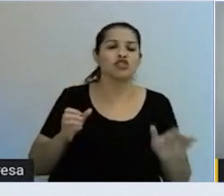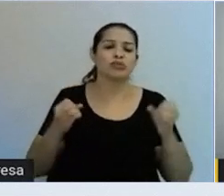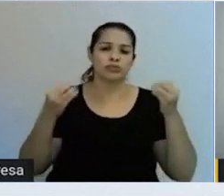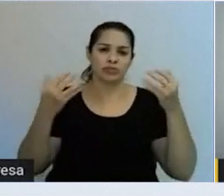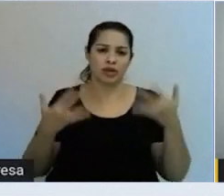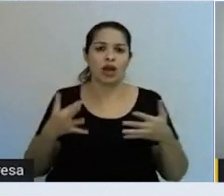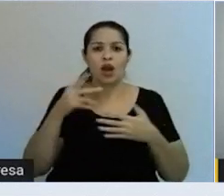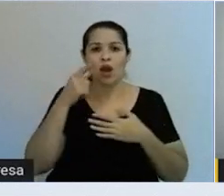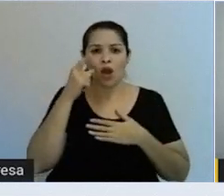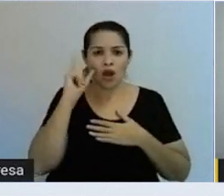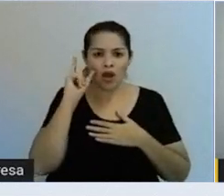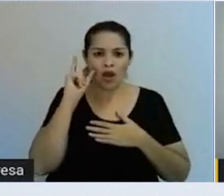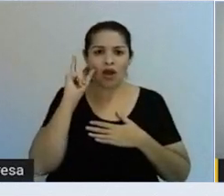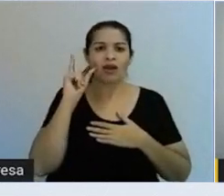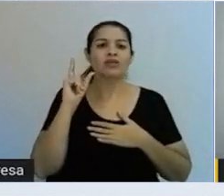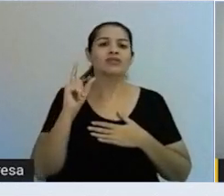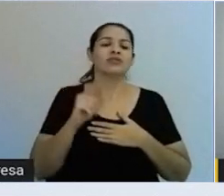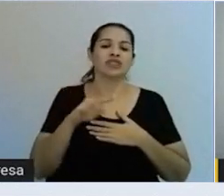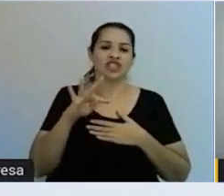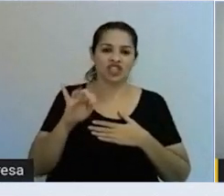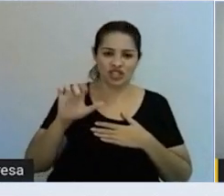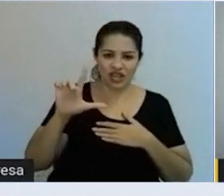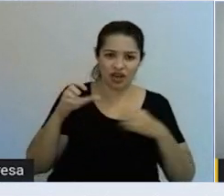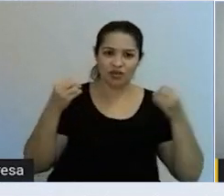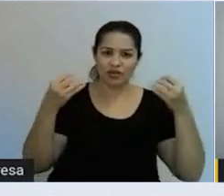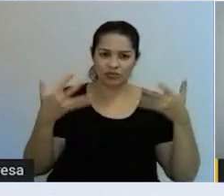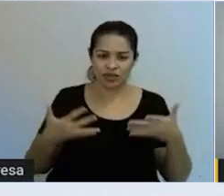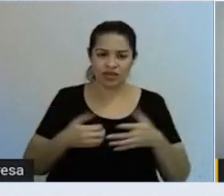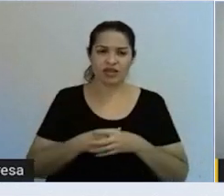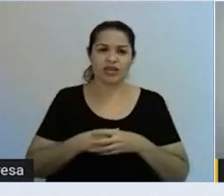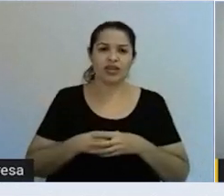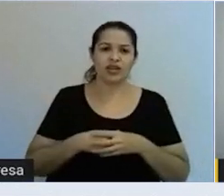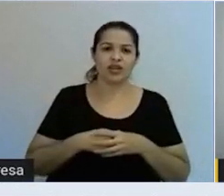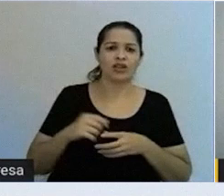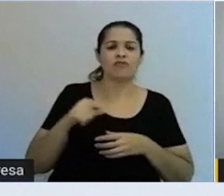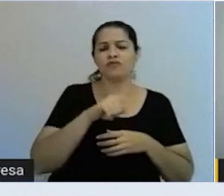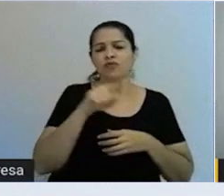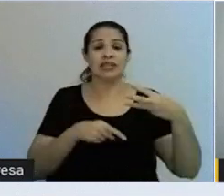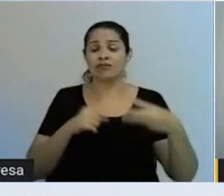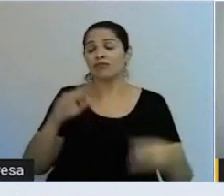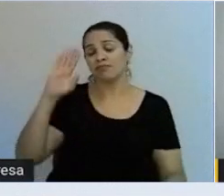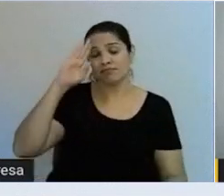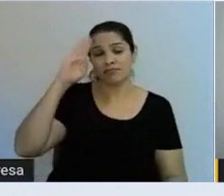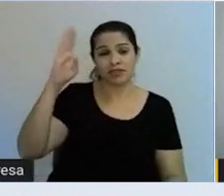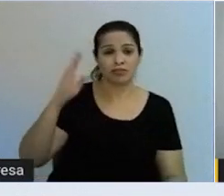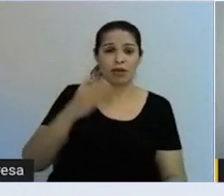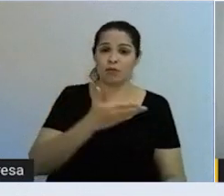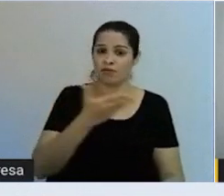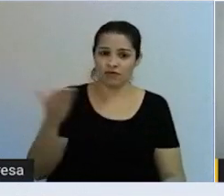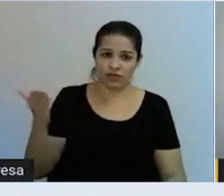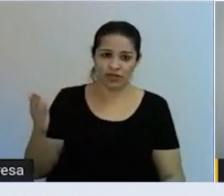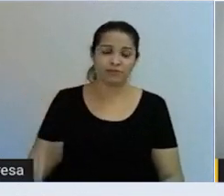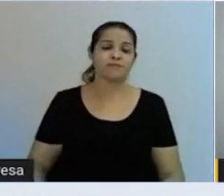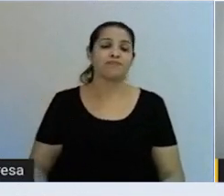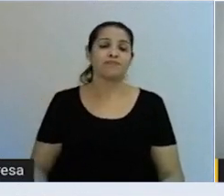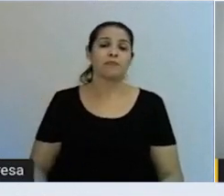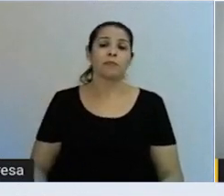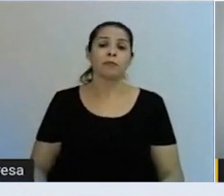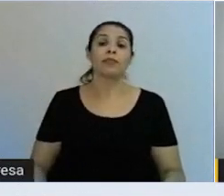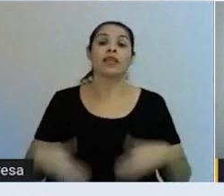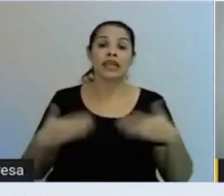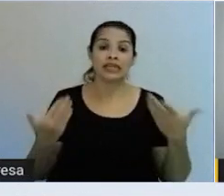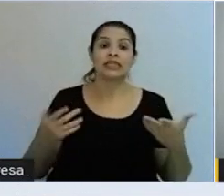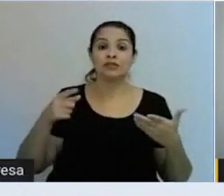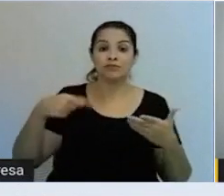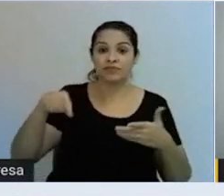amigo Itiel lá, Nada que você fizer vai valer a pena se não tiver segurança. Então, essa matriz vai ajudar a